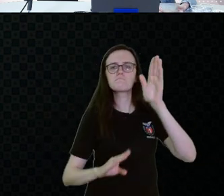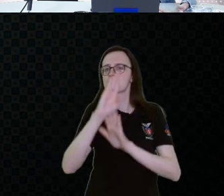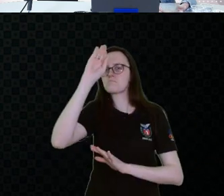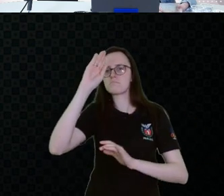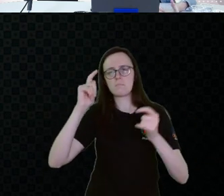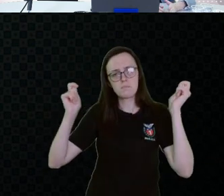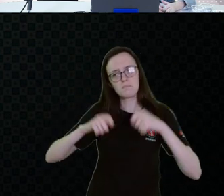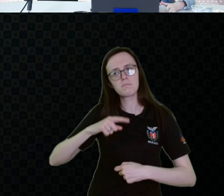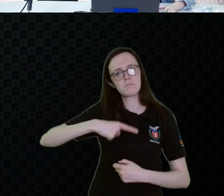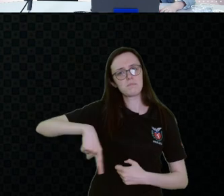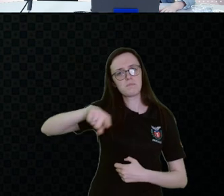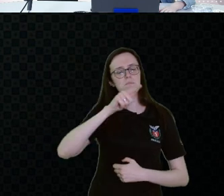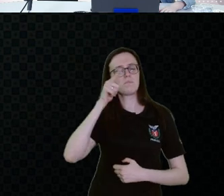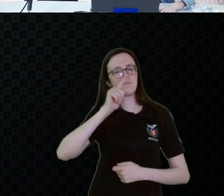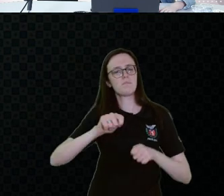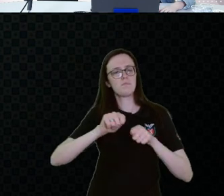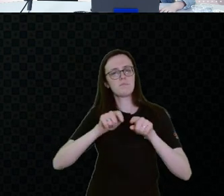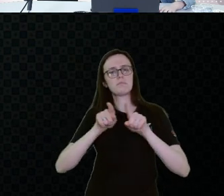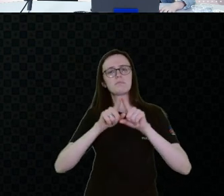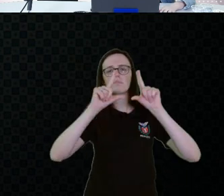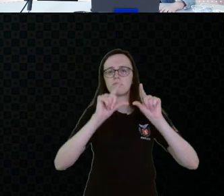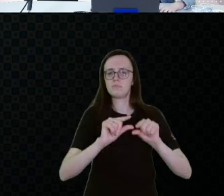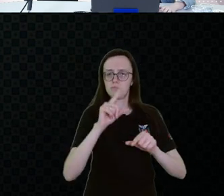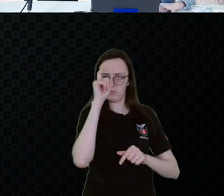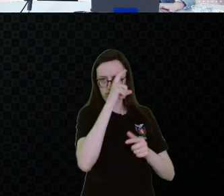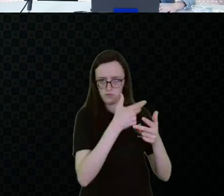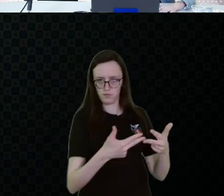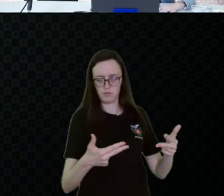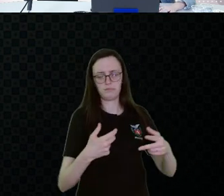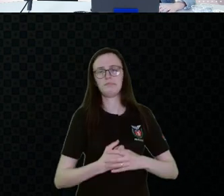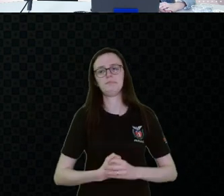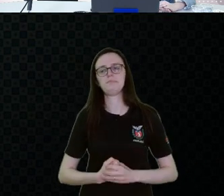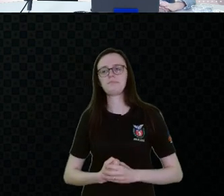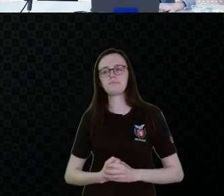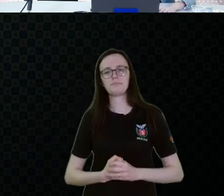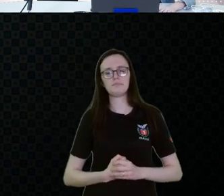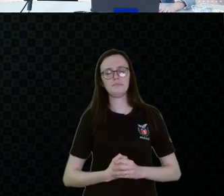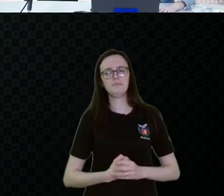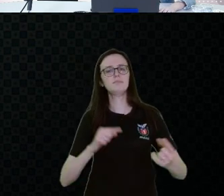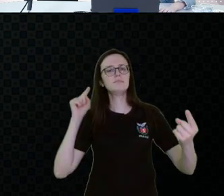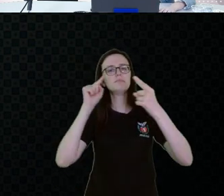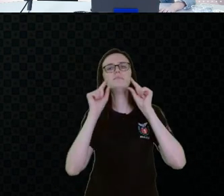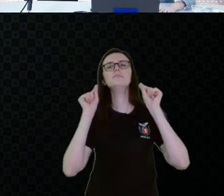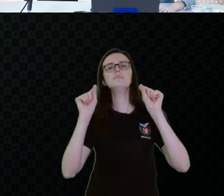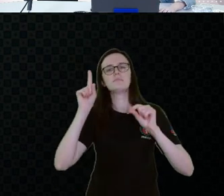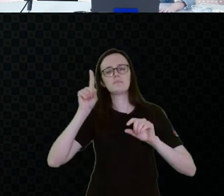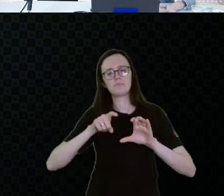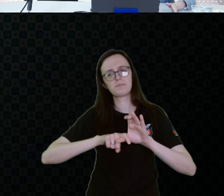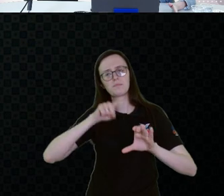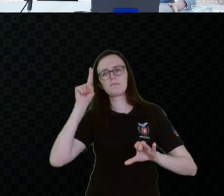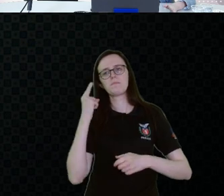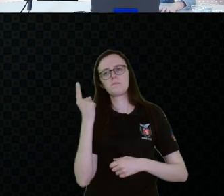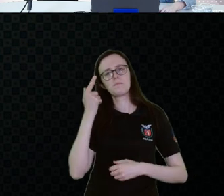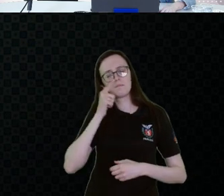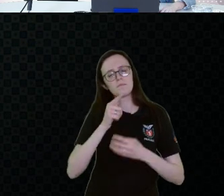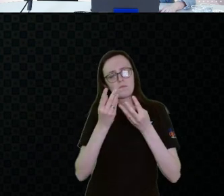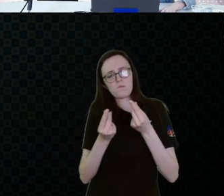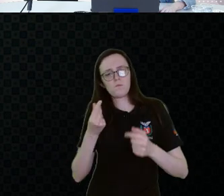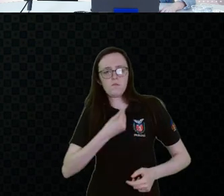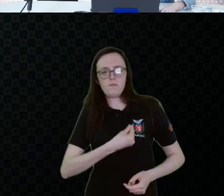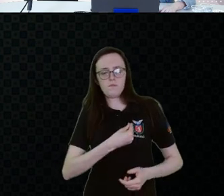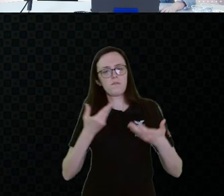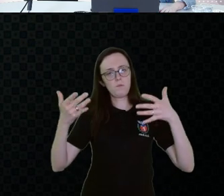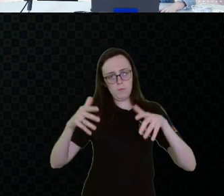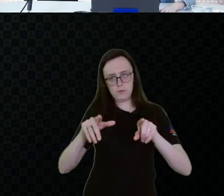dos nossos estudantes e minimizar algumas dificuldades, tá? Então, o objetivo é autonomia, independência, qualidade de vida e